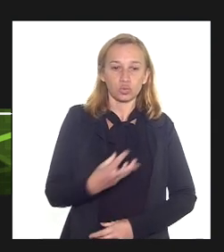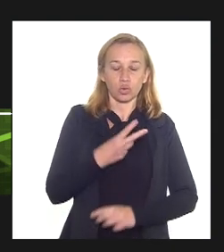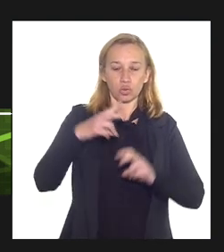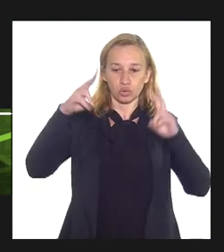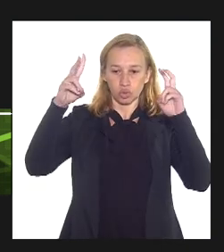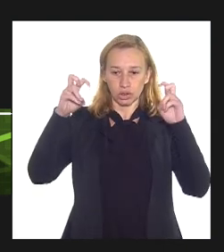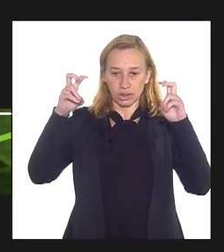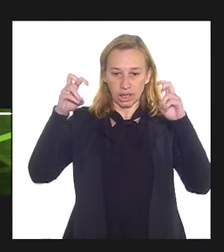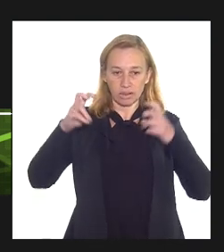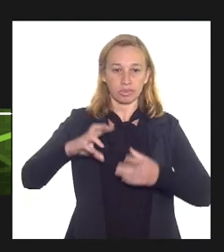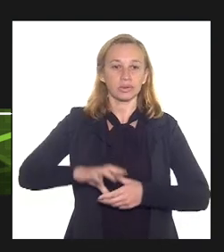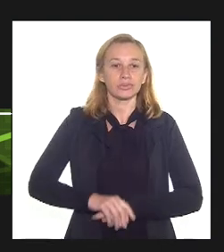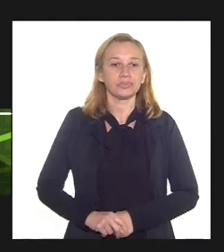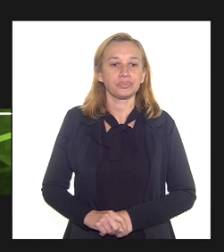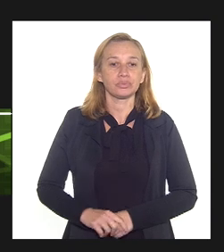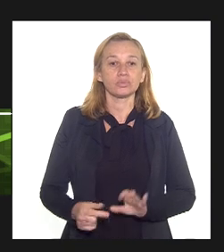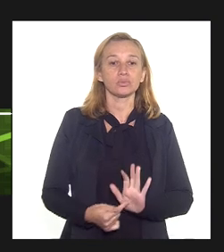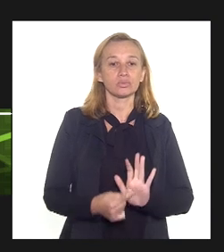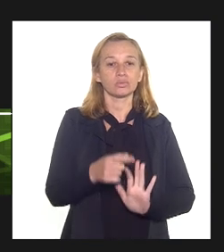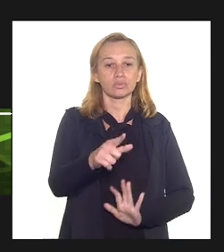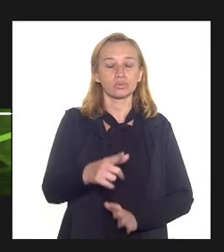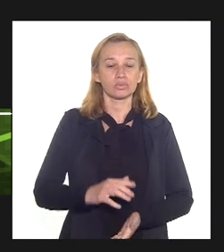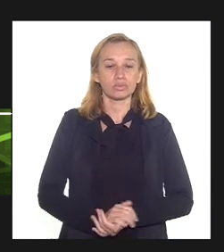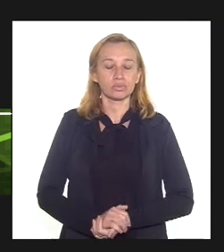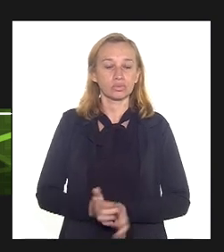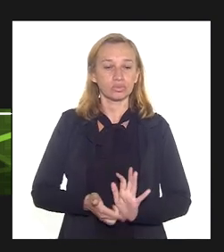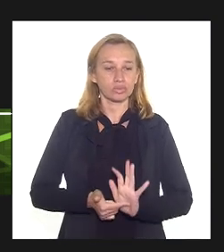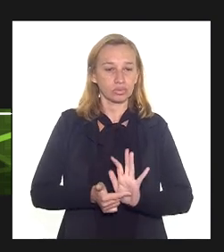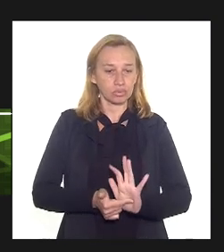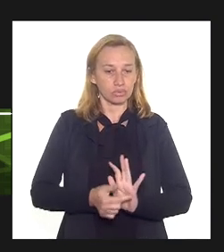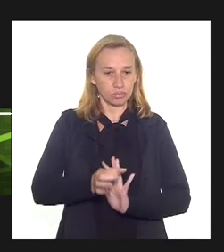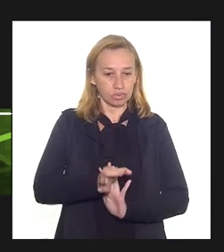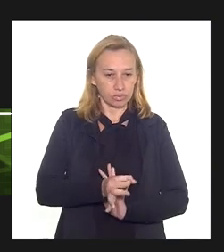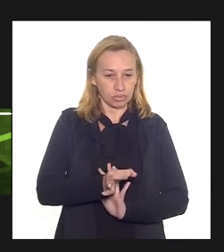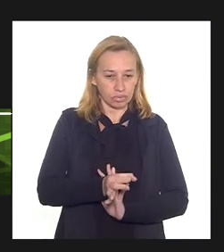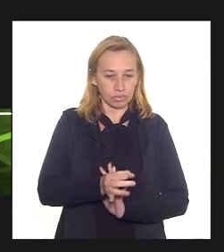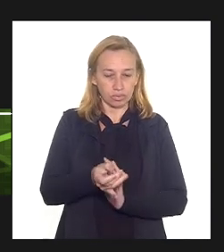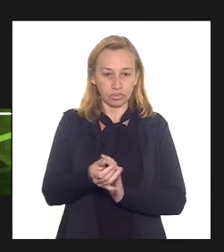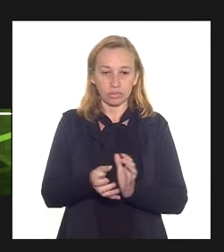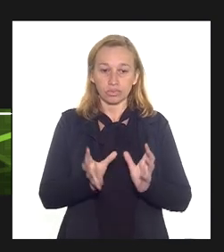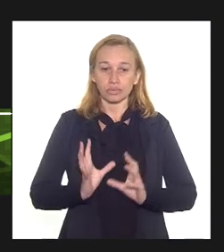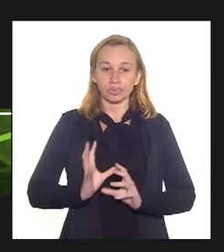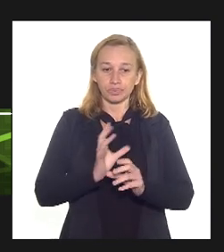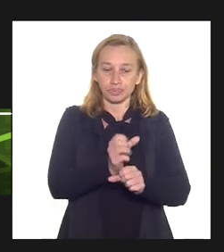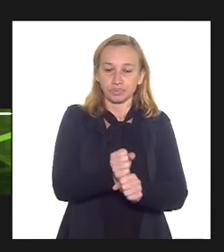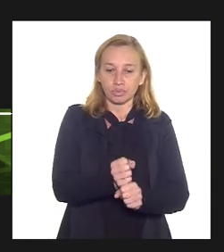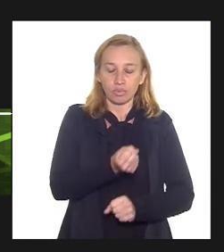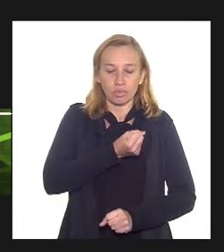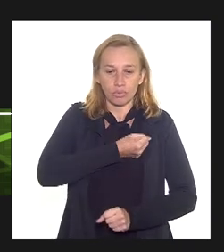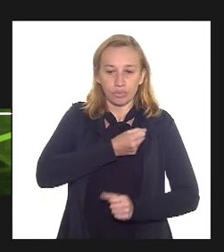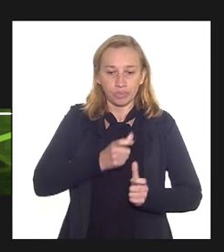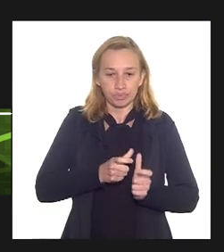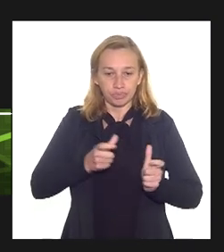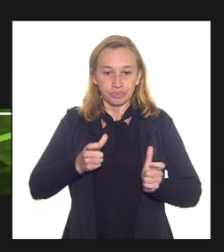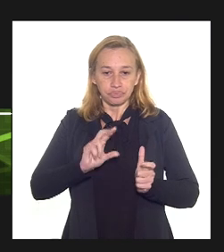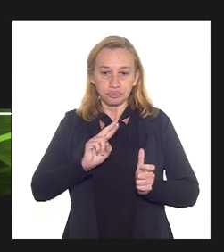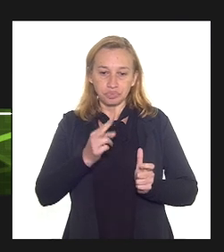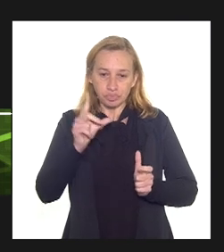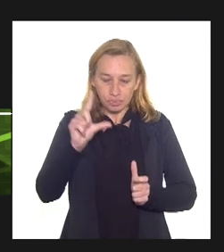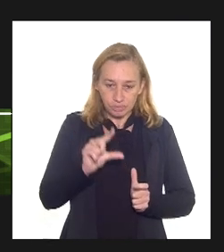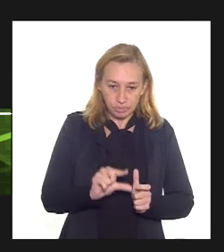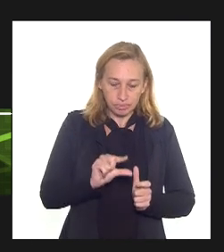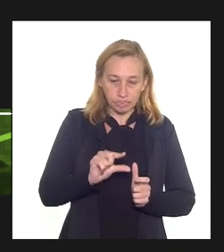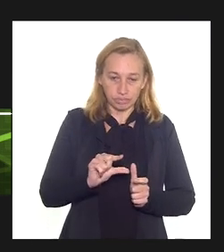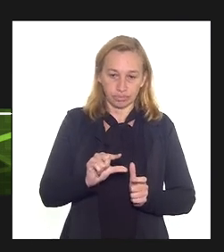depreciação então note que aqui a gente cita para especificamente a revisão o aumento ou diminuição devem ser